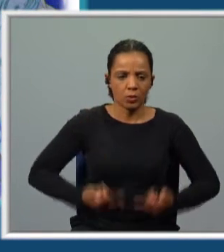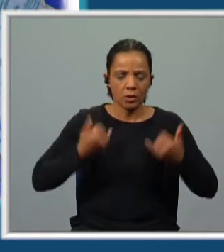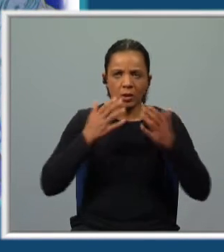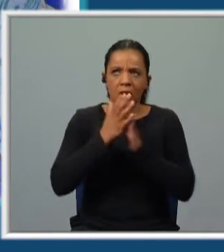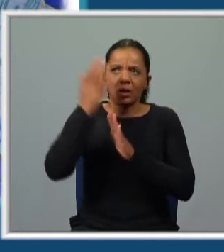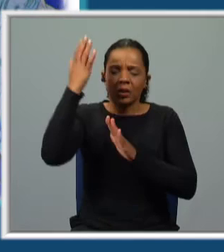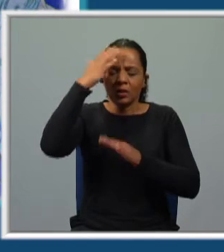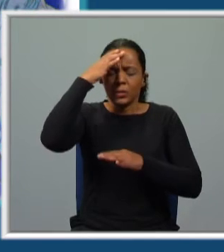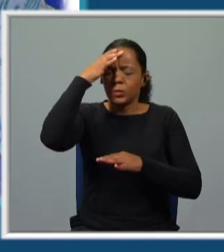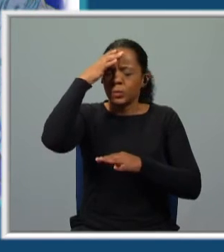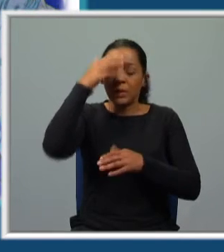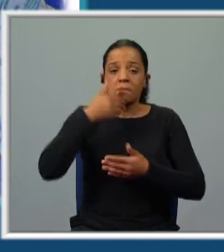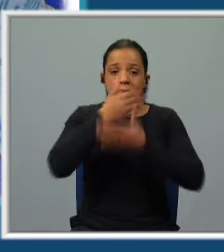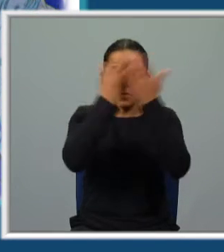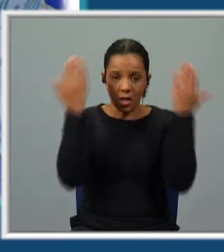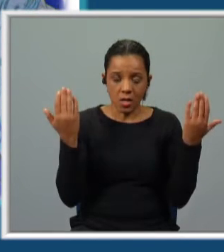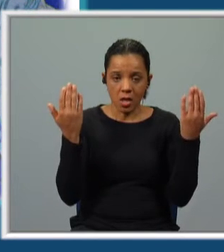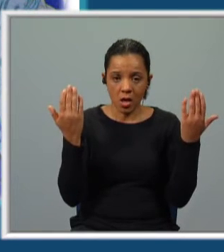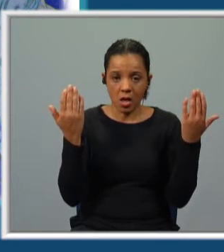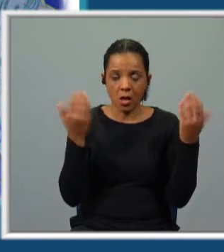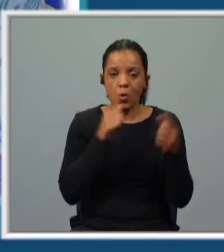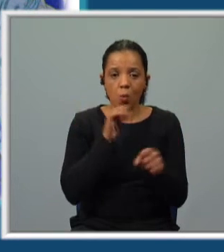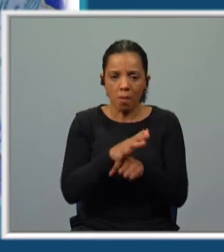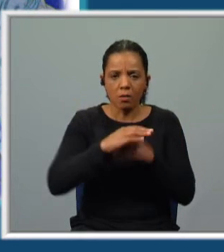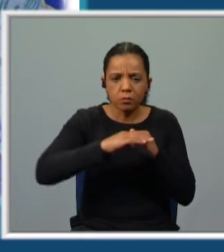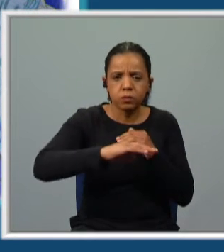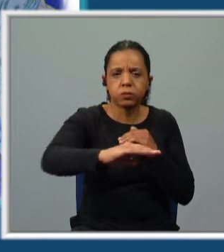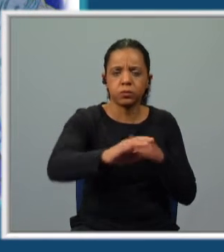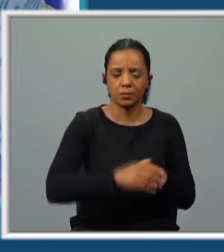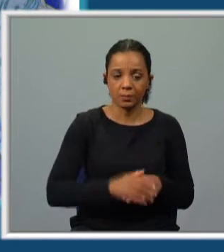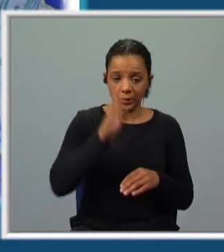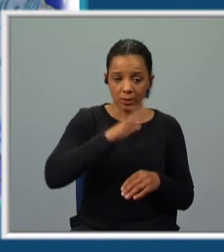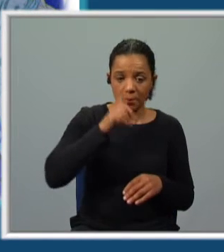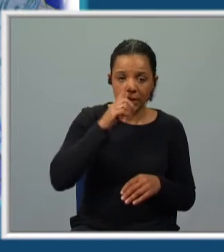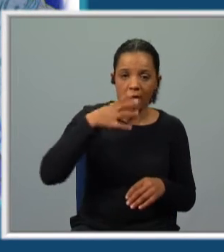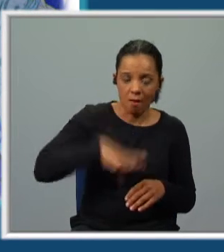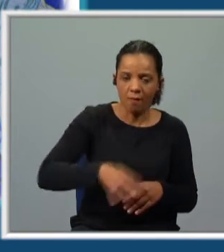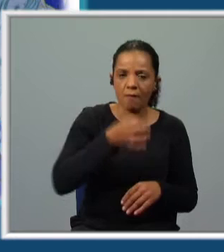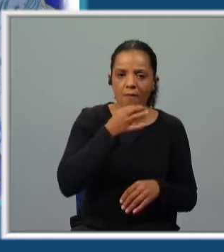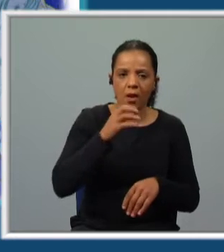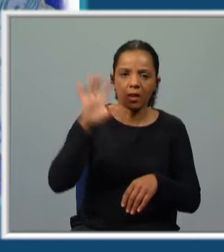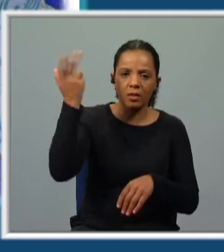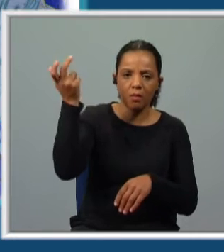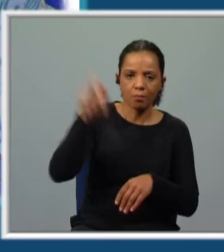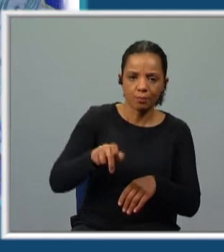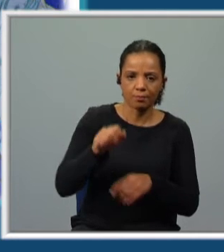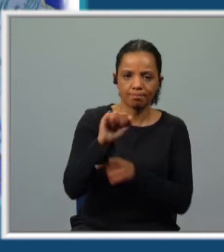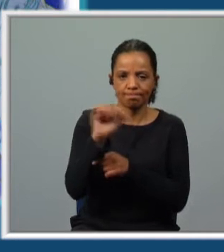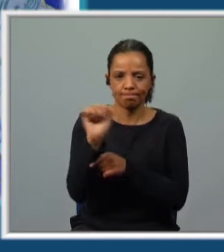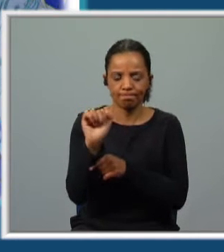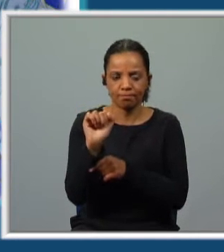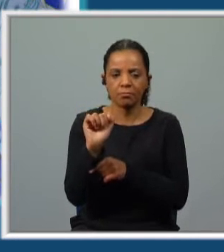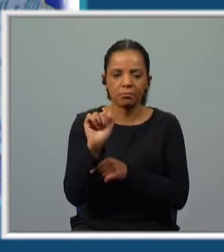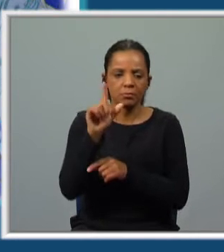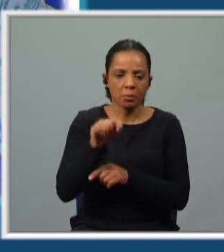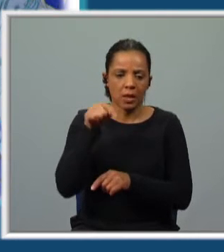-nos Deus, nosso Senhor. Ainda de manhã o mar estava a chão. Mestre João. Se queres mentir, fala do tempo que há de vir. A banã da cabeça. Mais